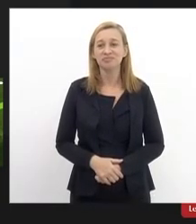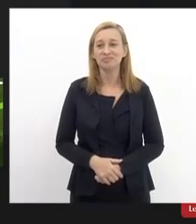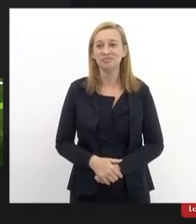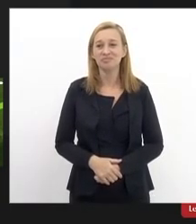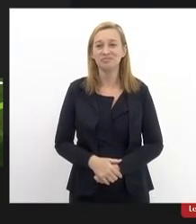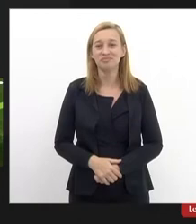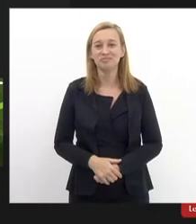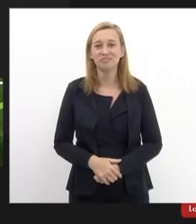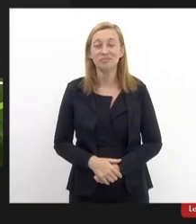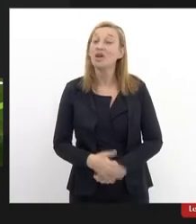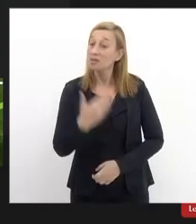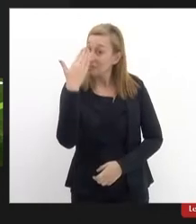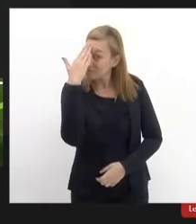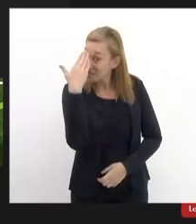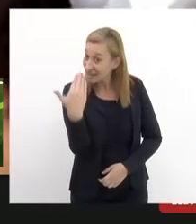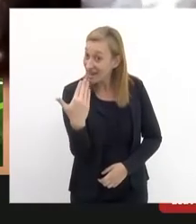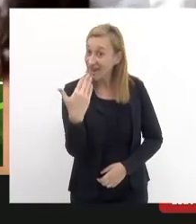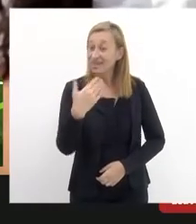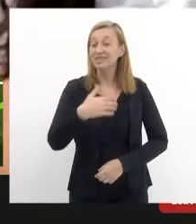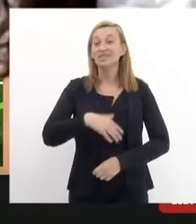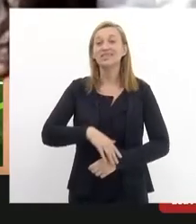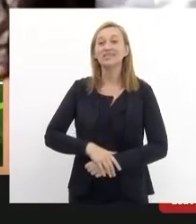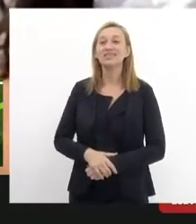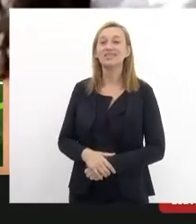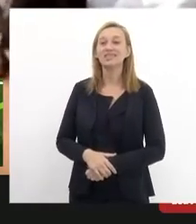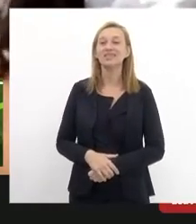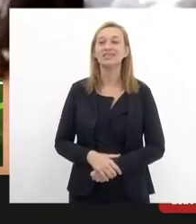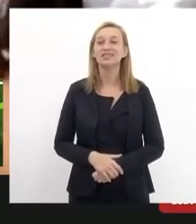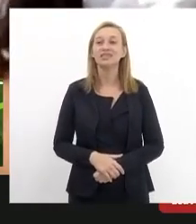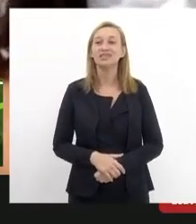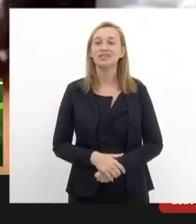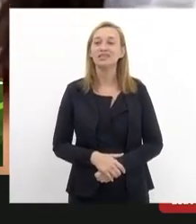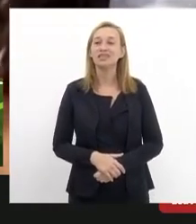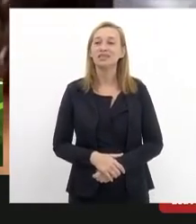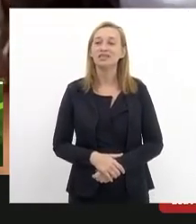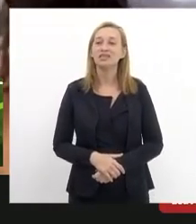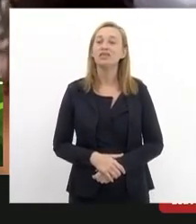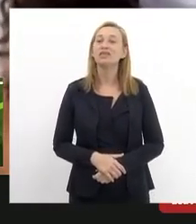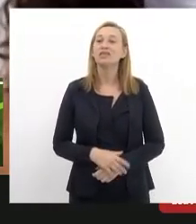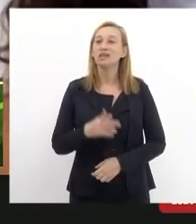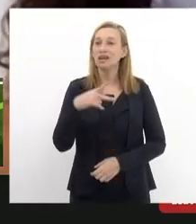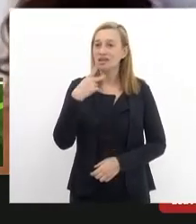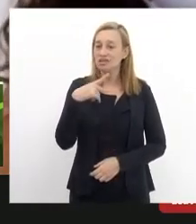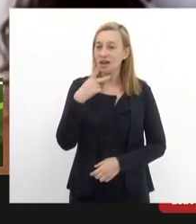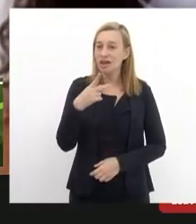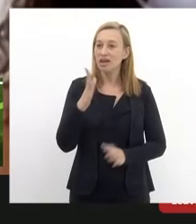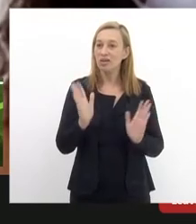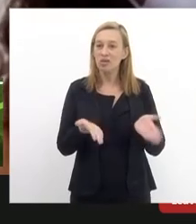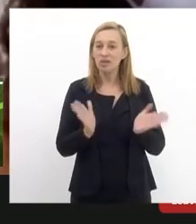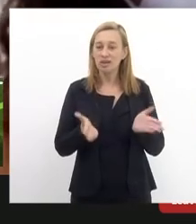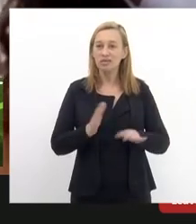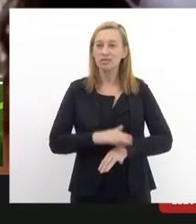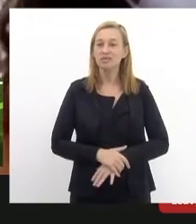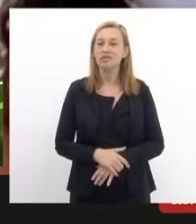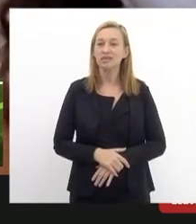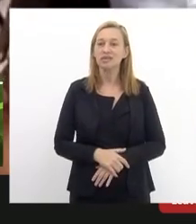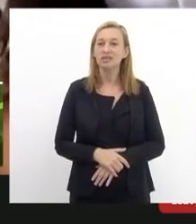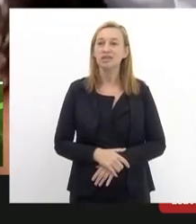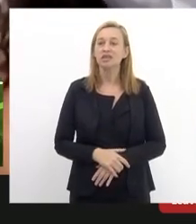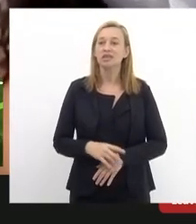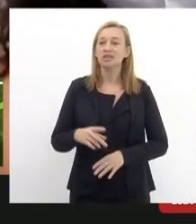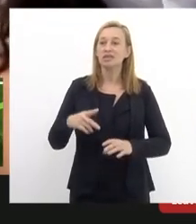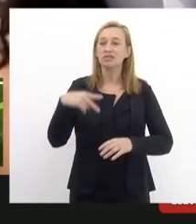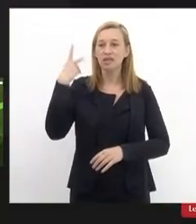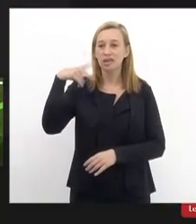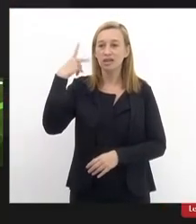Obrigado da Vanessa bom sem mais delongas eu passo a palavra agora para vereadora Tainá